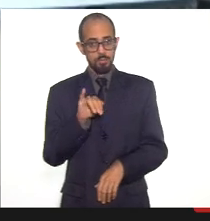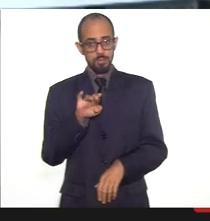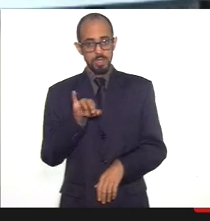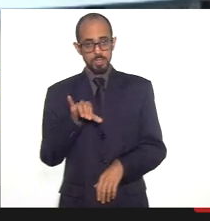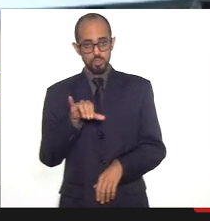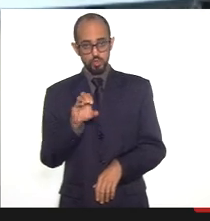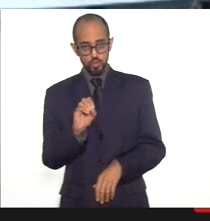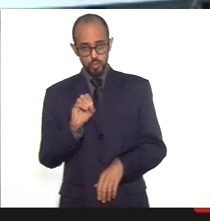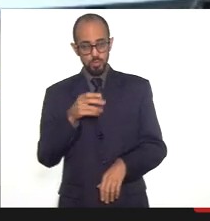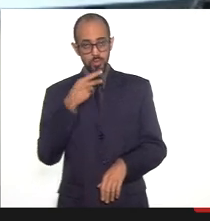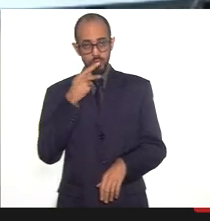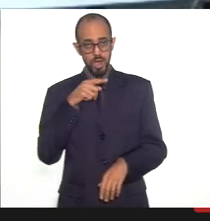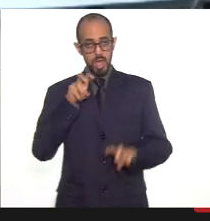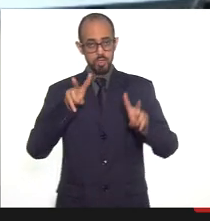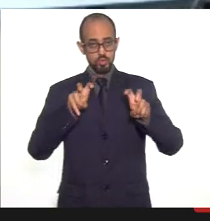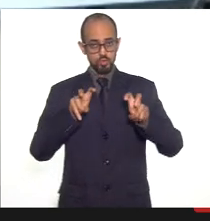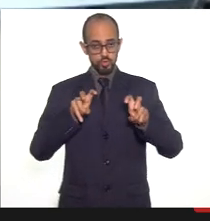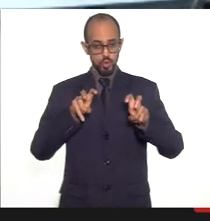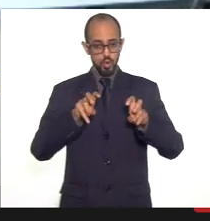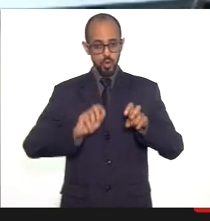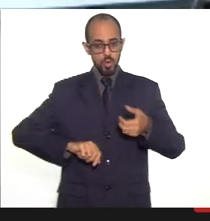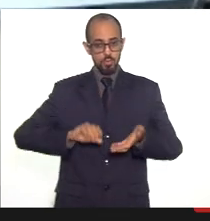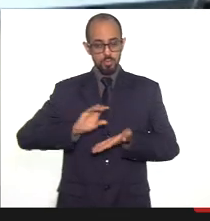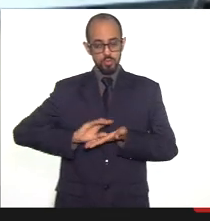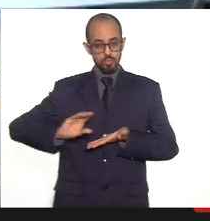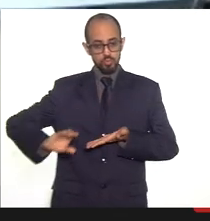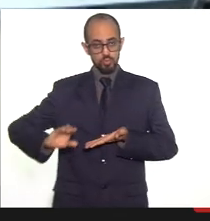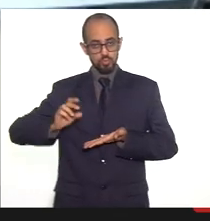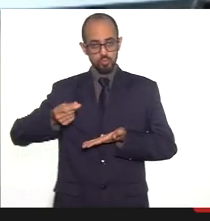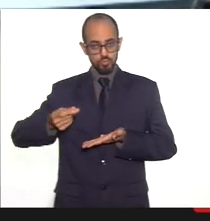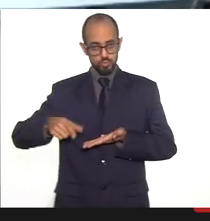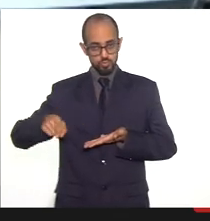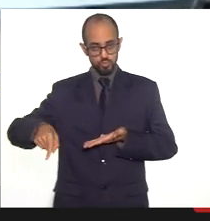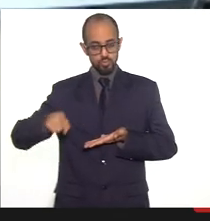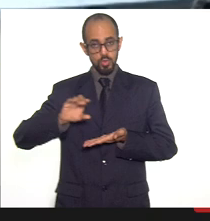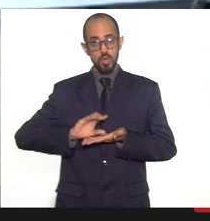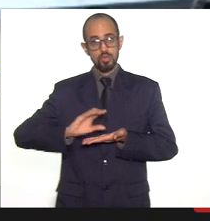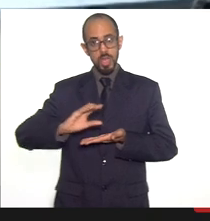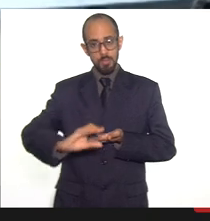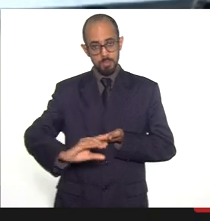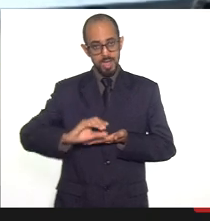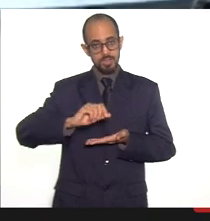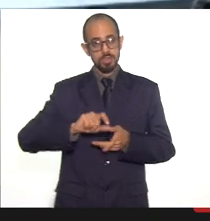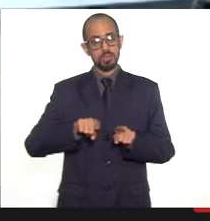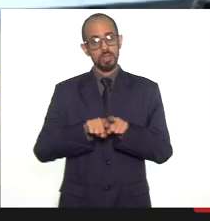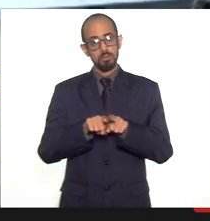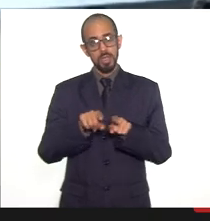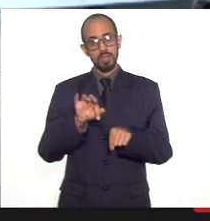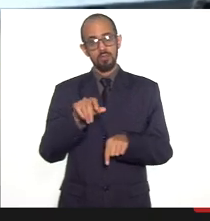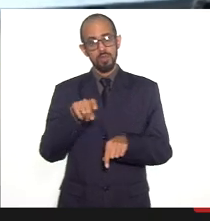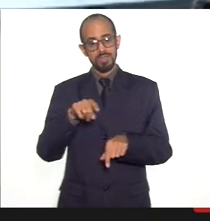especificamente sobre a questão do cumprimento do nível incondicional dos repassos de recursos por parte da Fazenda.